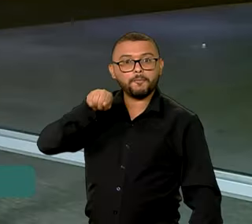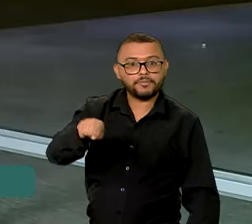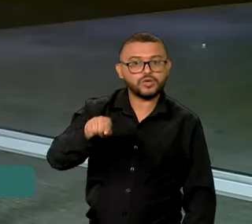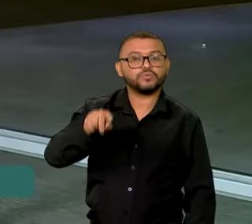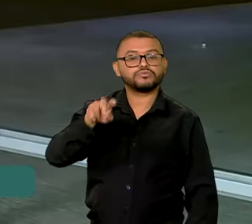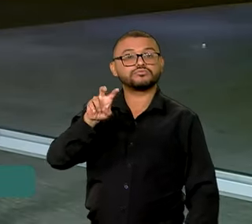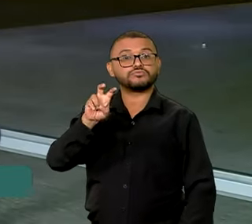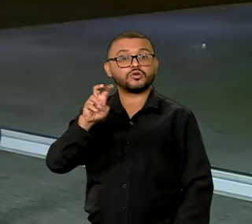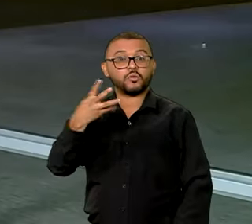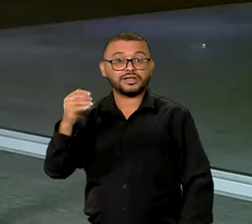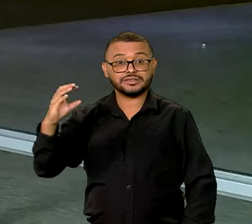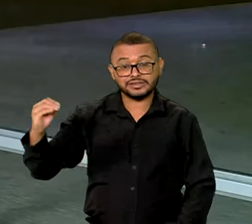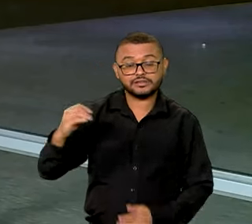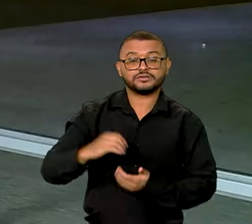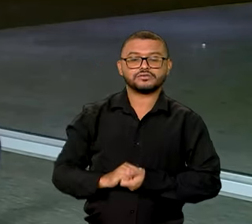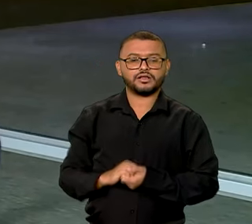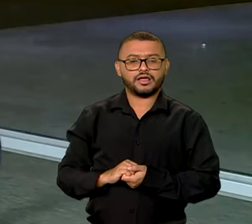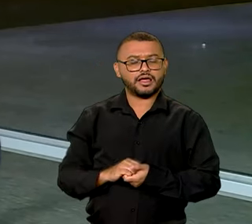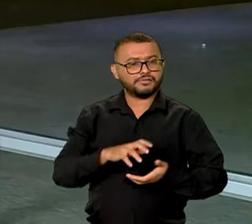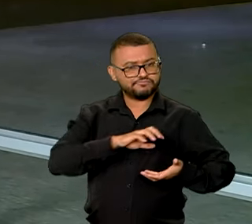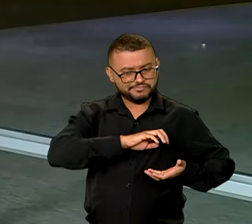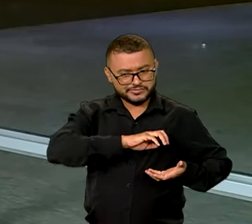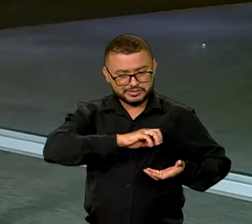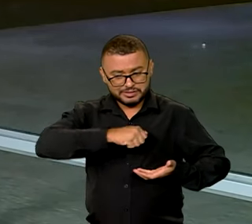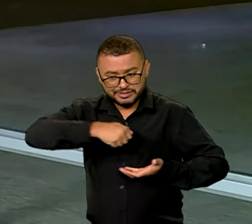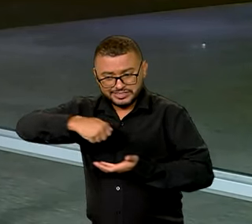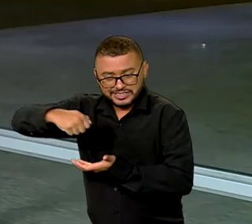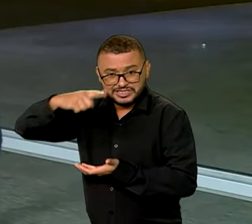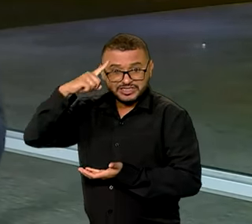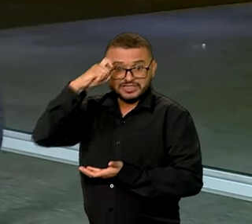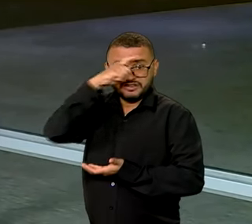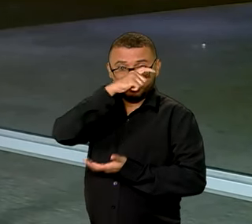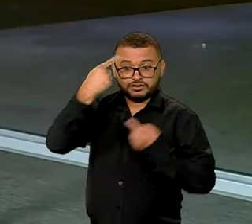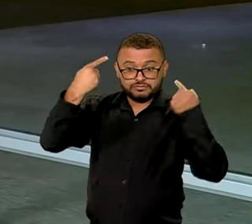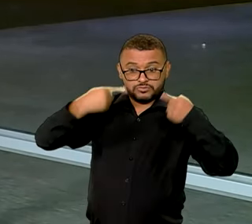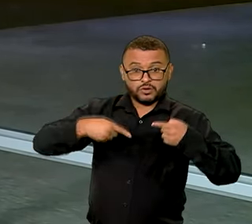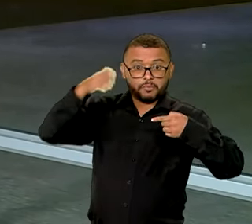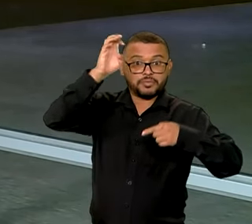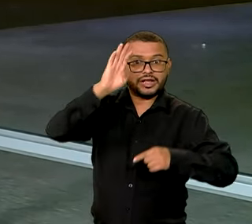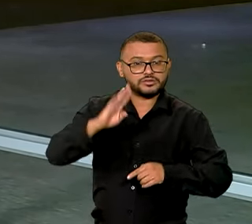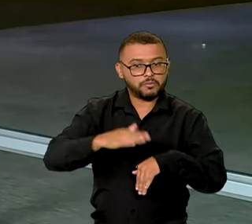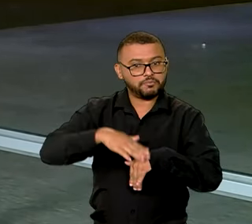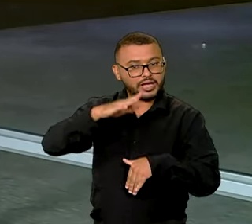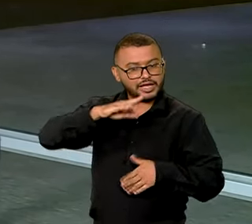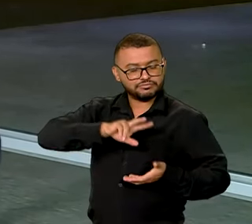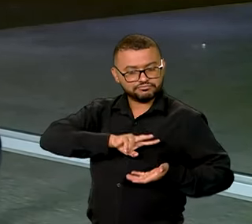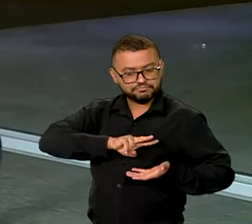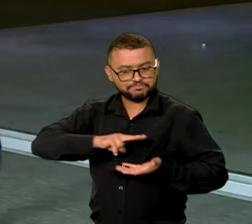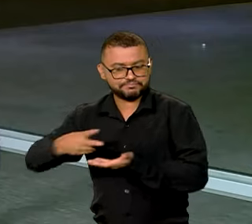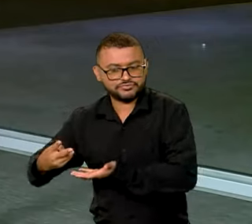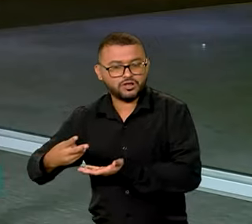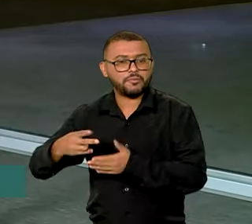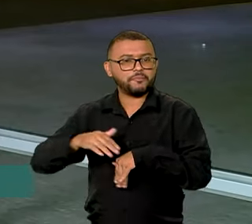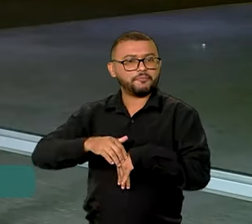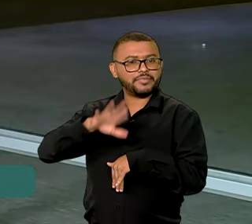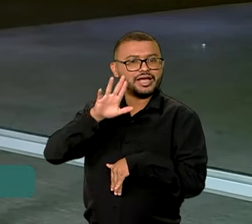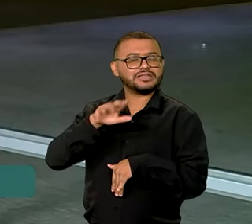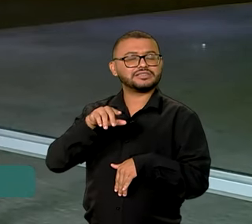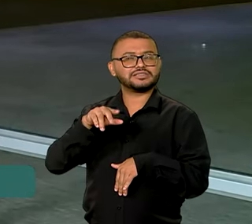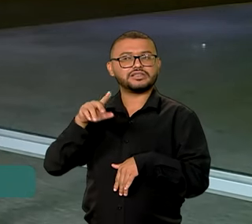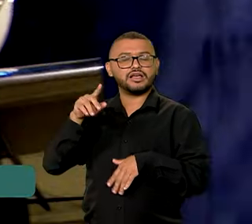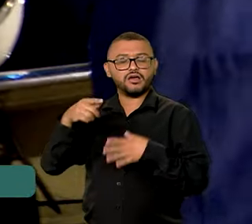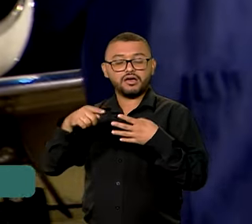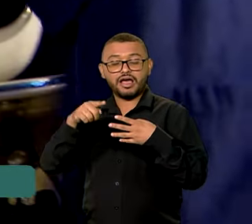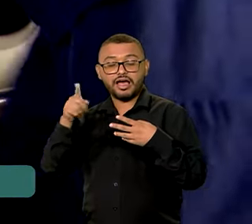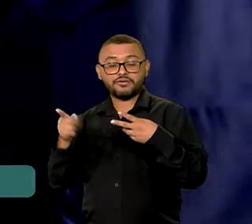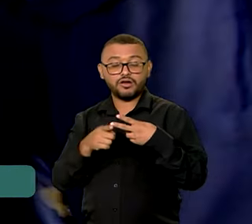O transporte do material é um dos desafios do Brasil, segundo o maior transplantador do mundo, atrás apenas dos Estados